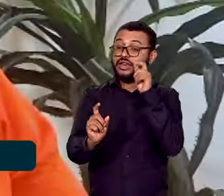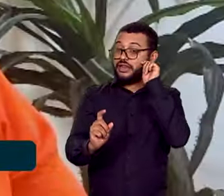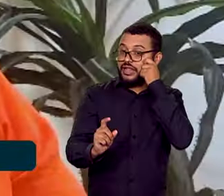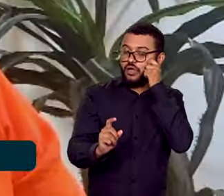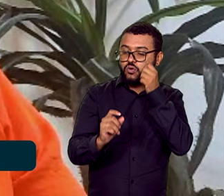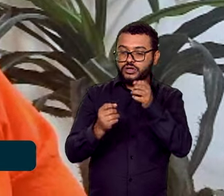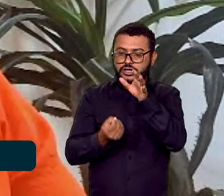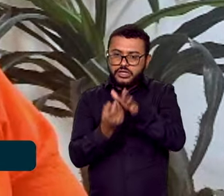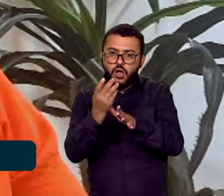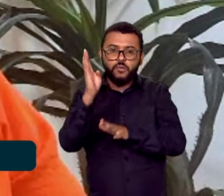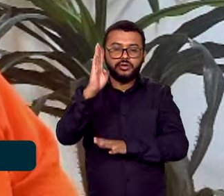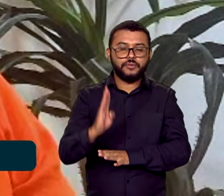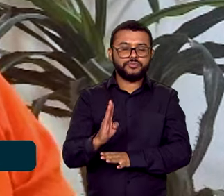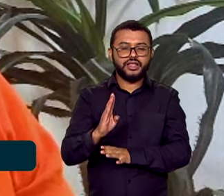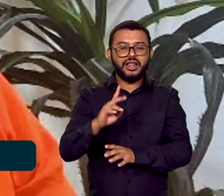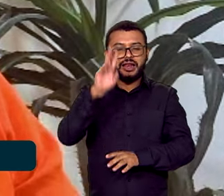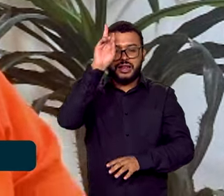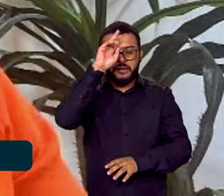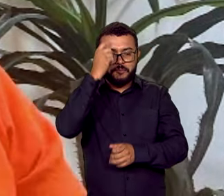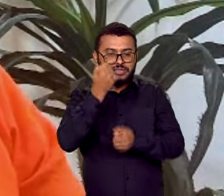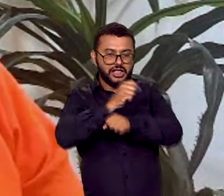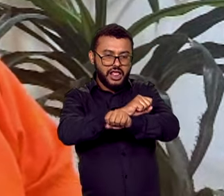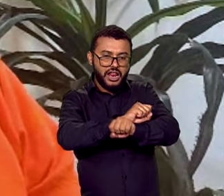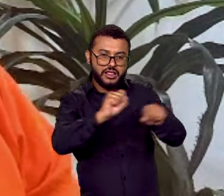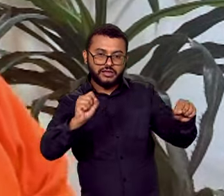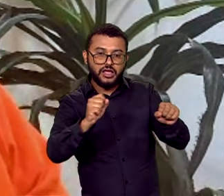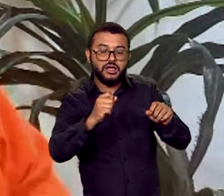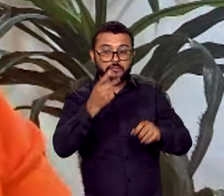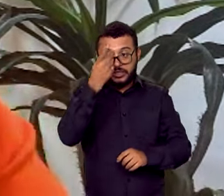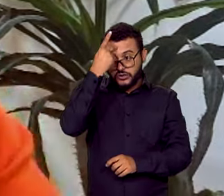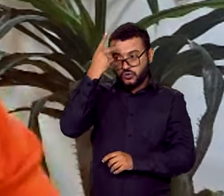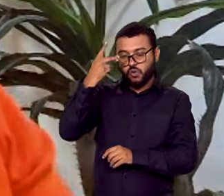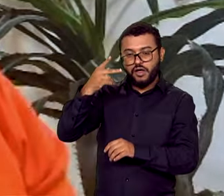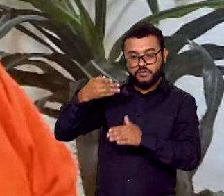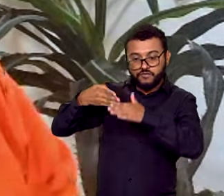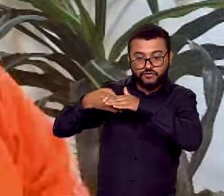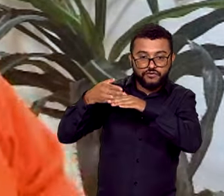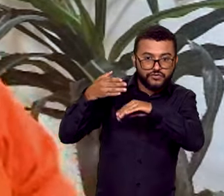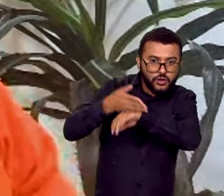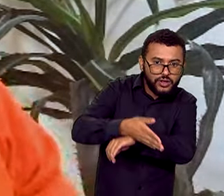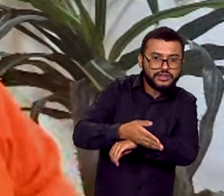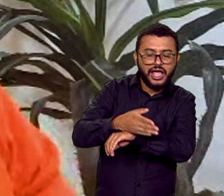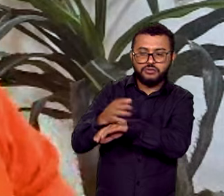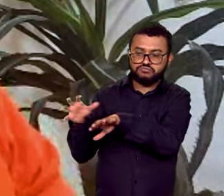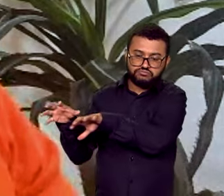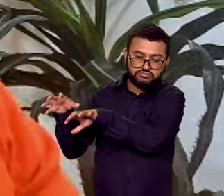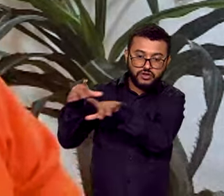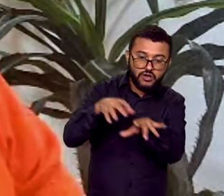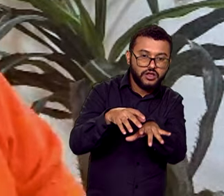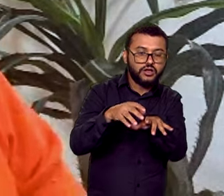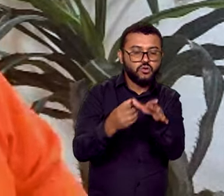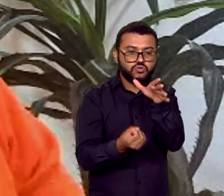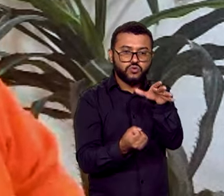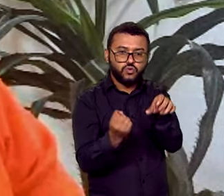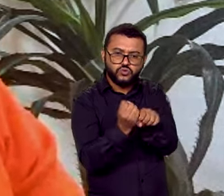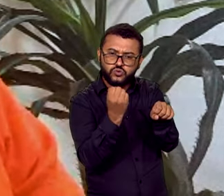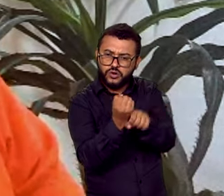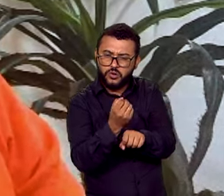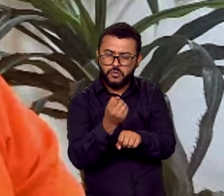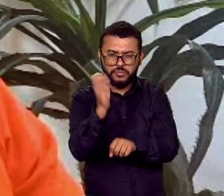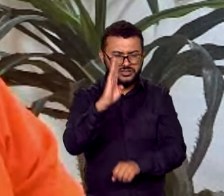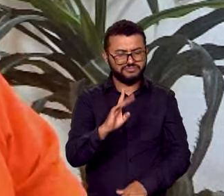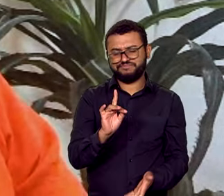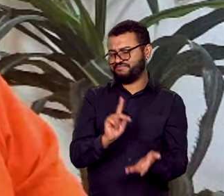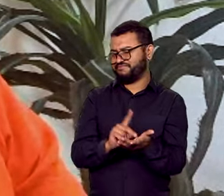Quando veio a abolição, vieram os imigrantes e pronto, foram os imigrantes que construíram esse país. E não é verdade,